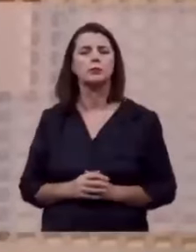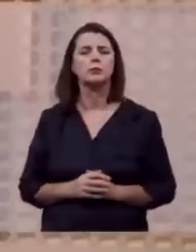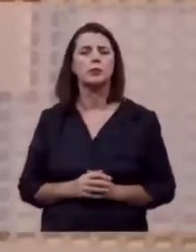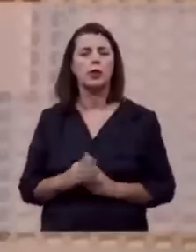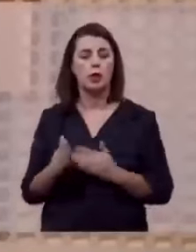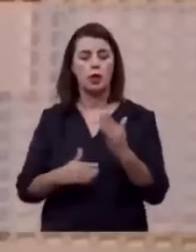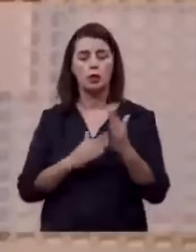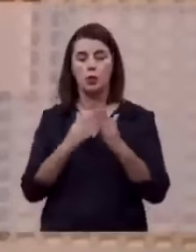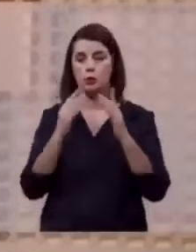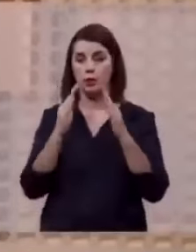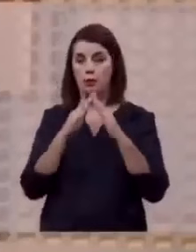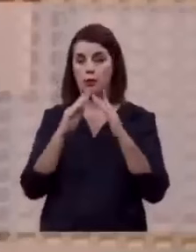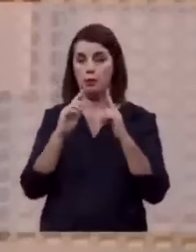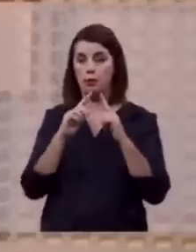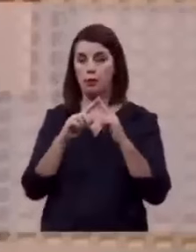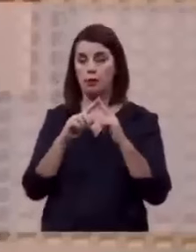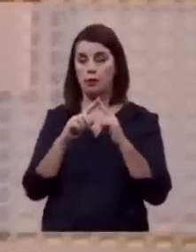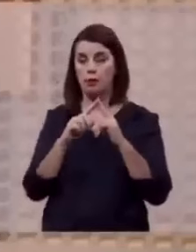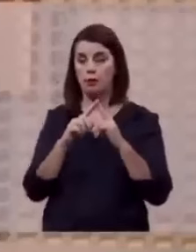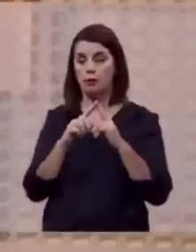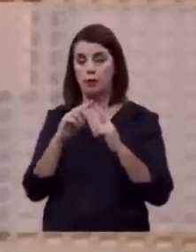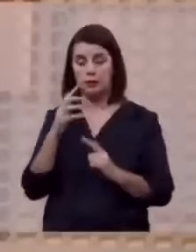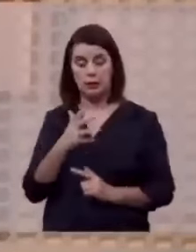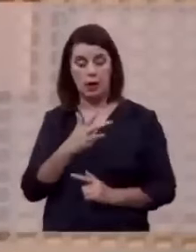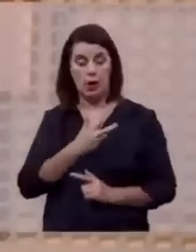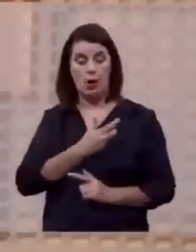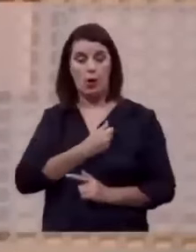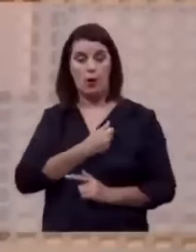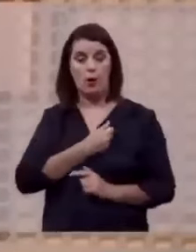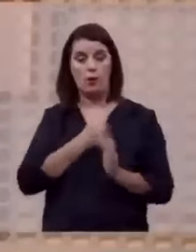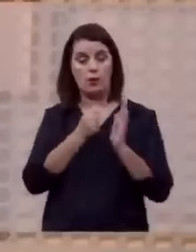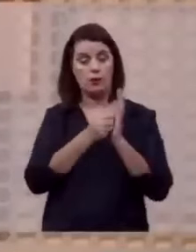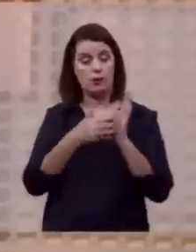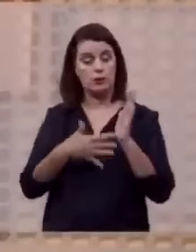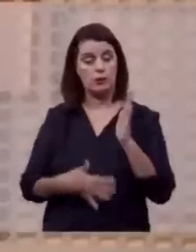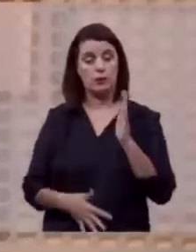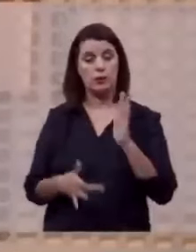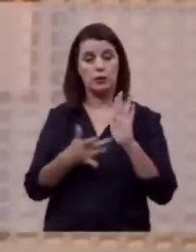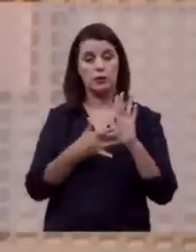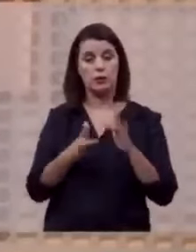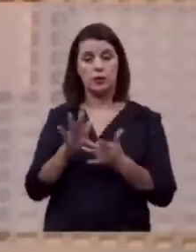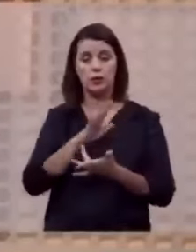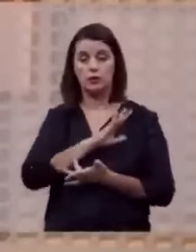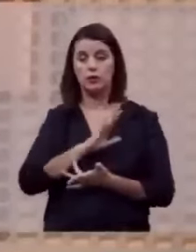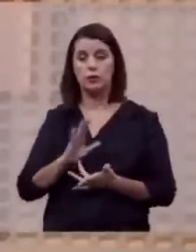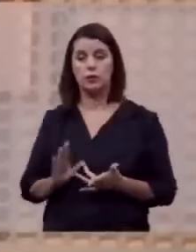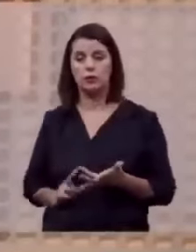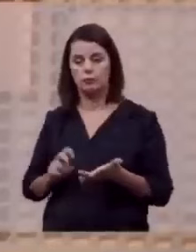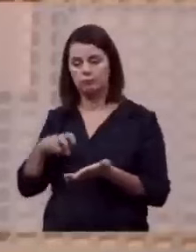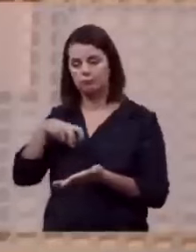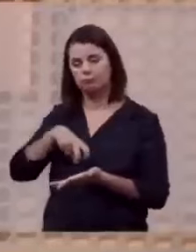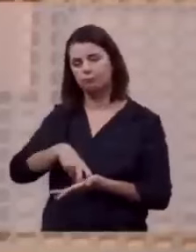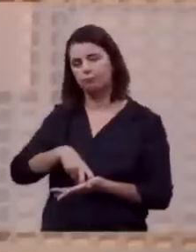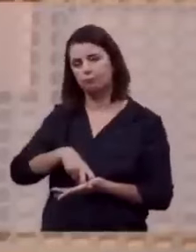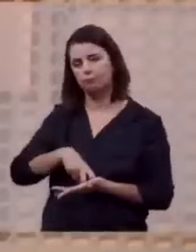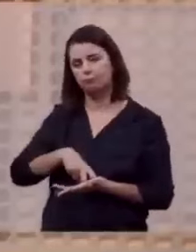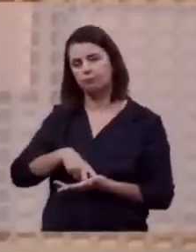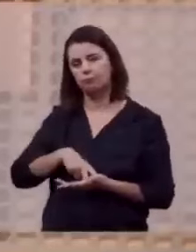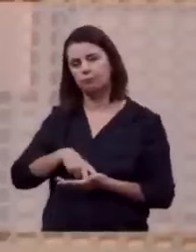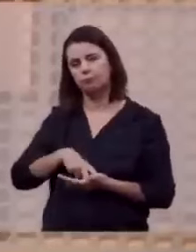e toda a igreja, remida, lavada, no sangue do cordeiro, se prostra